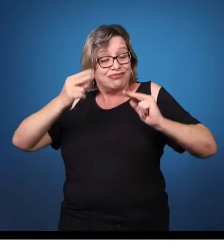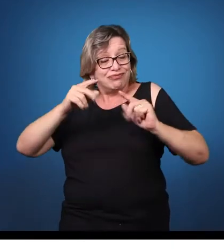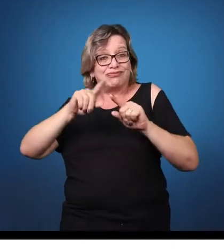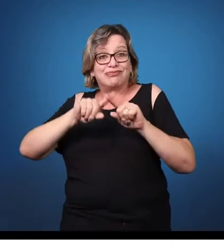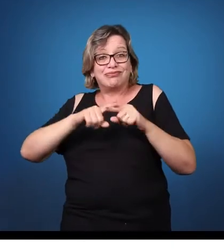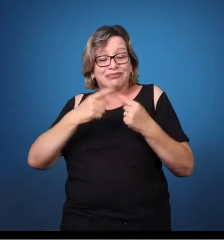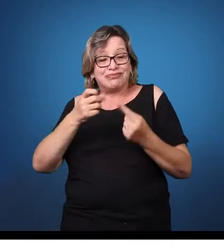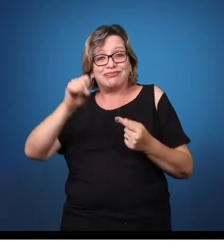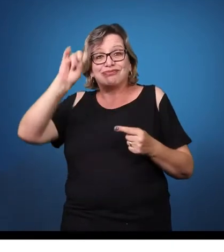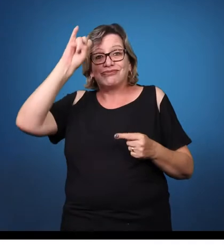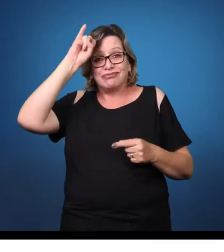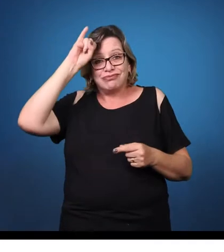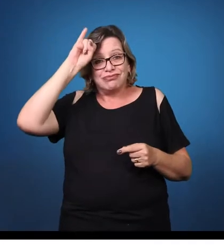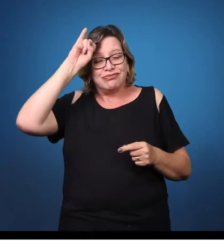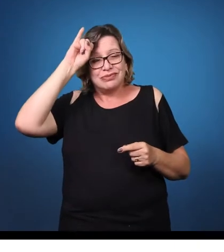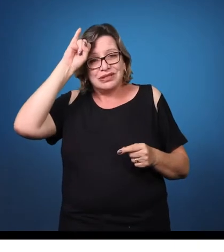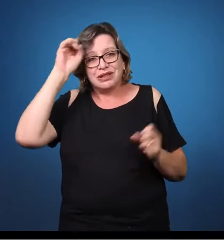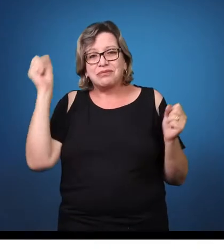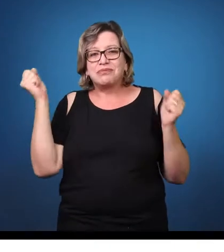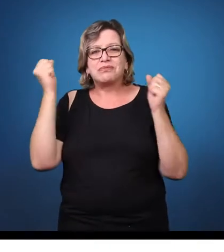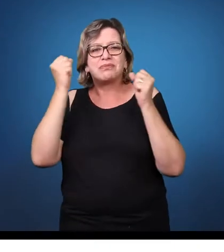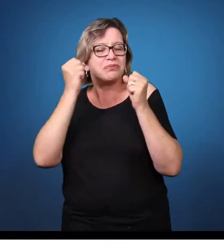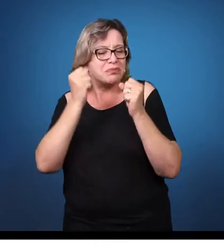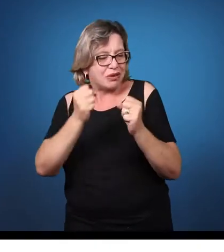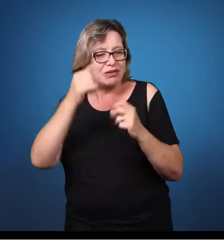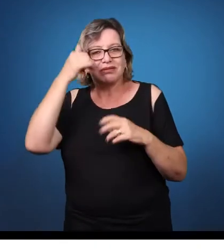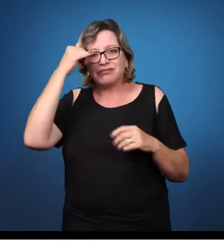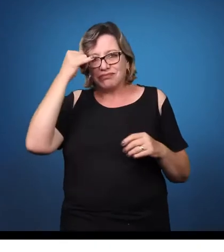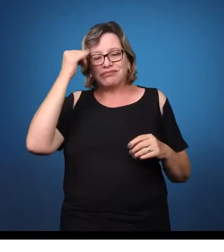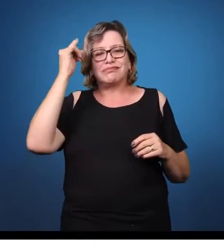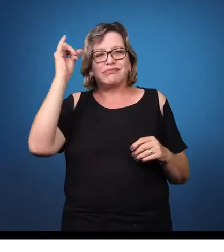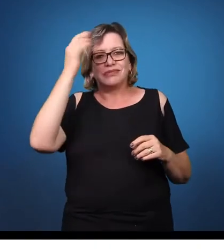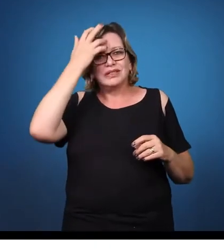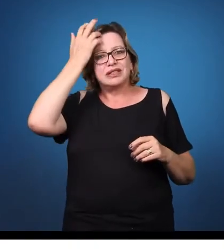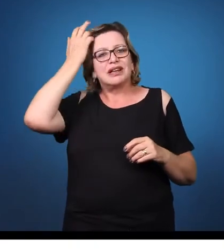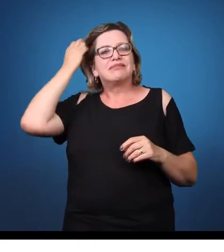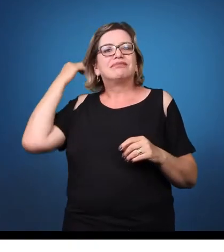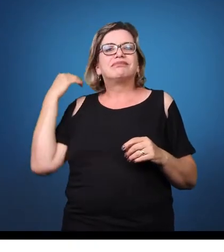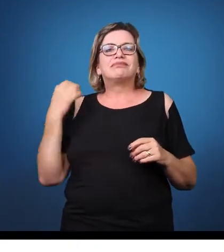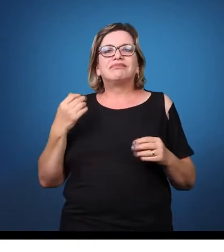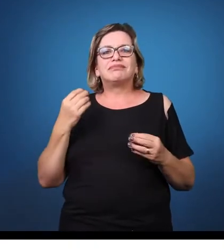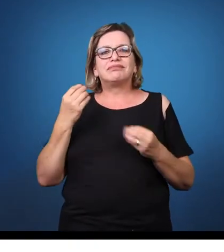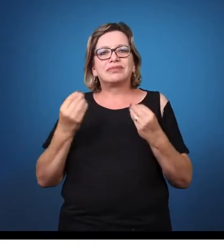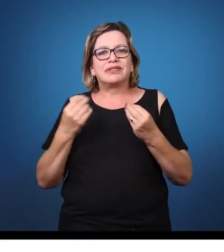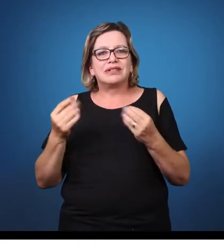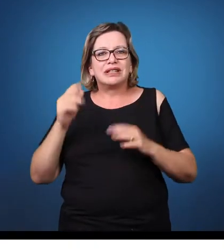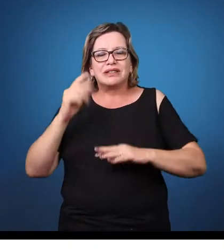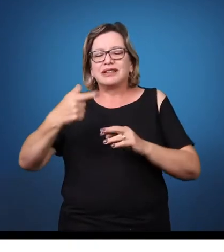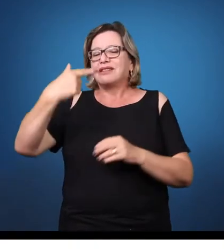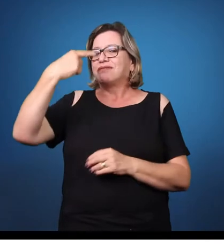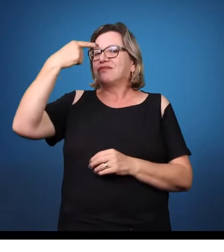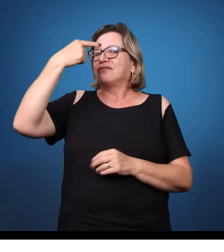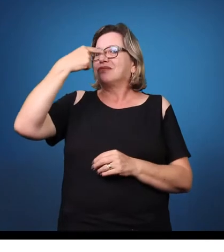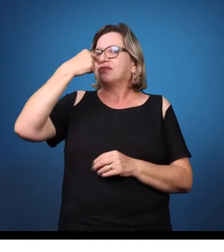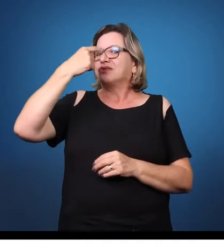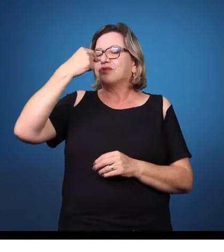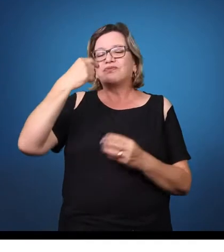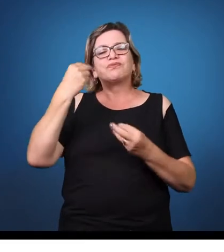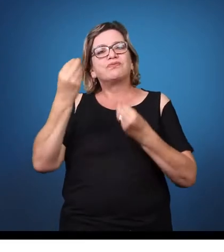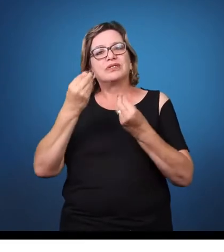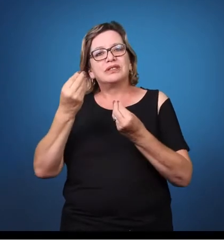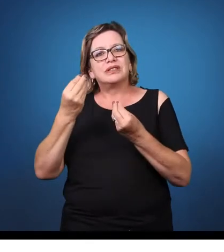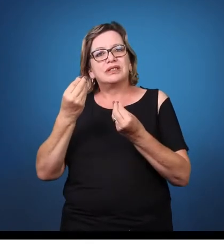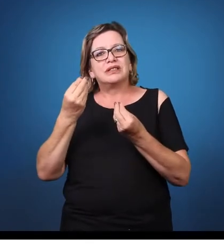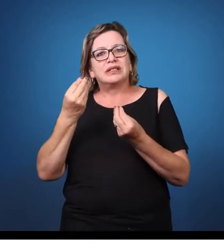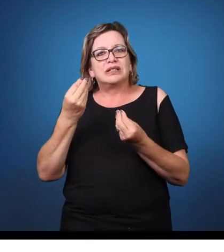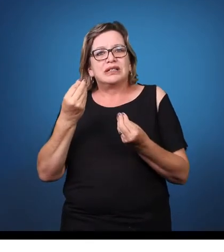vacina, por exemplo, não estando num ambiente onde está propício. Hoje, por exemplo, a gente sabe que em